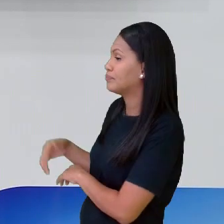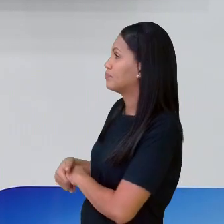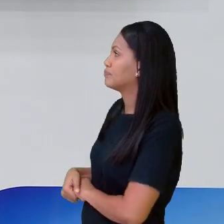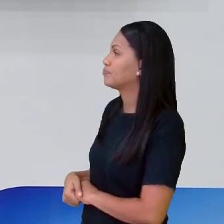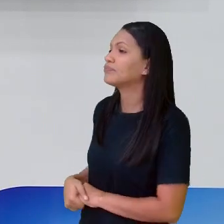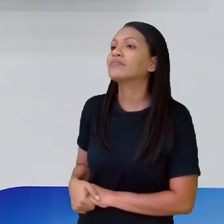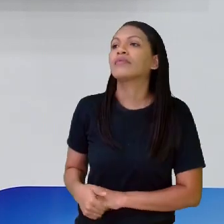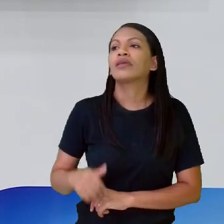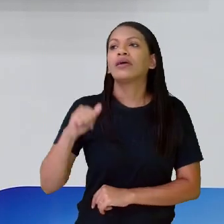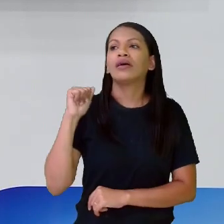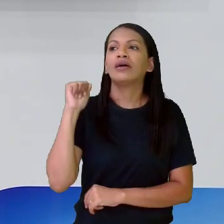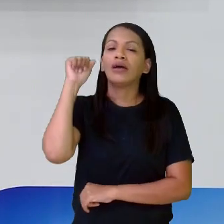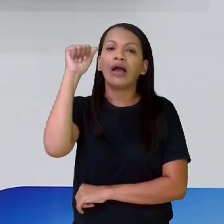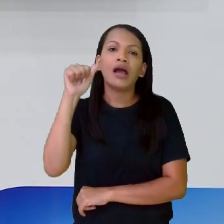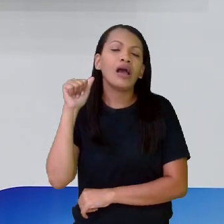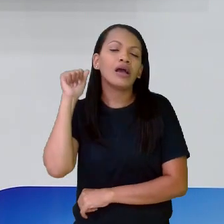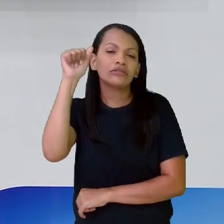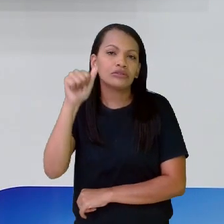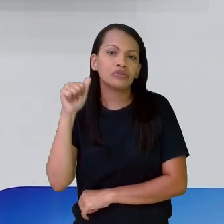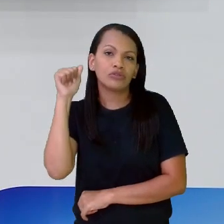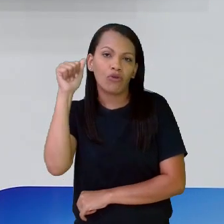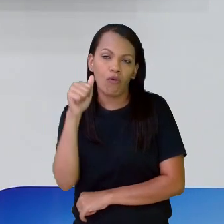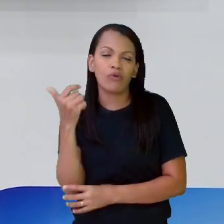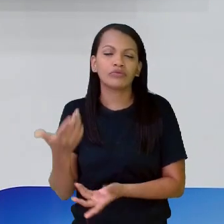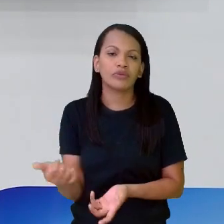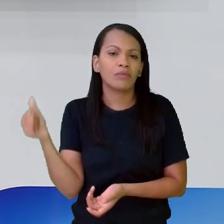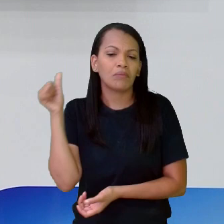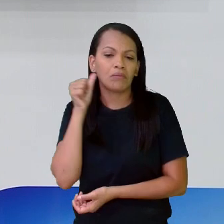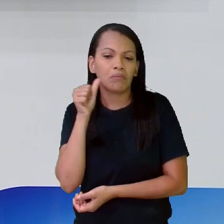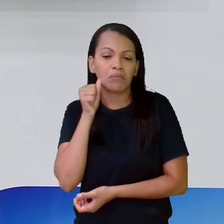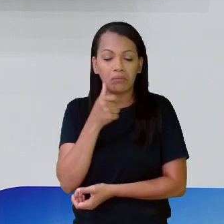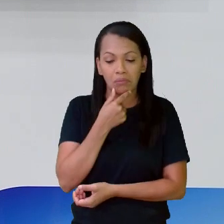deve ter ouvido, na questão da TV,